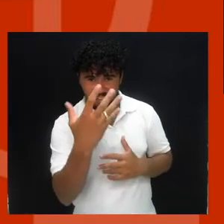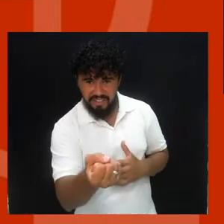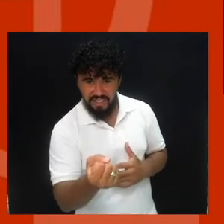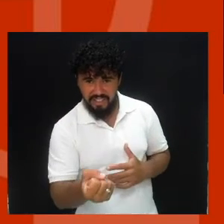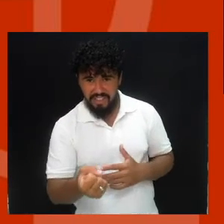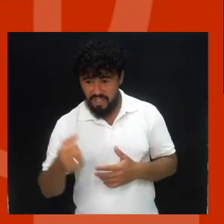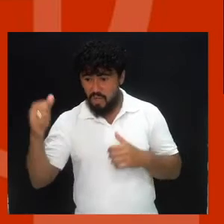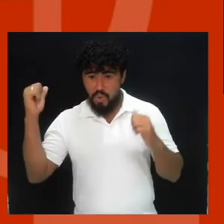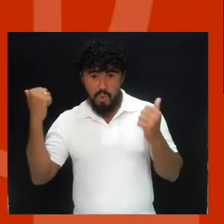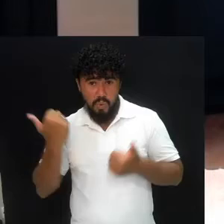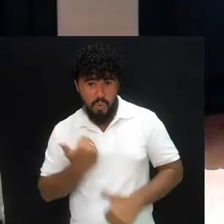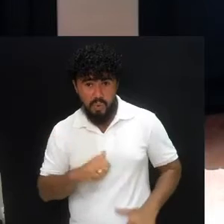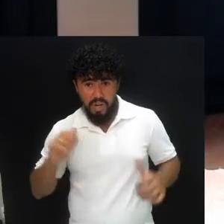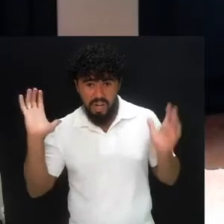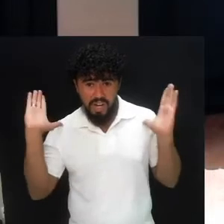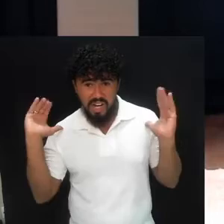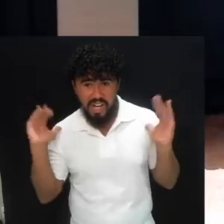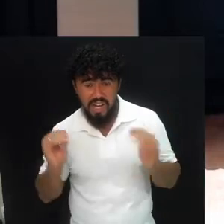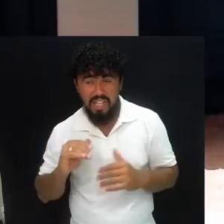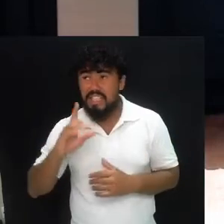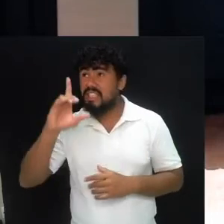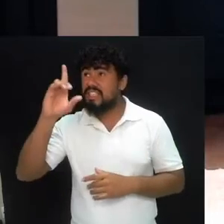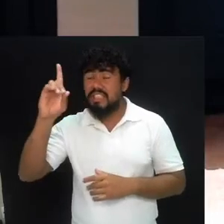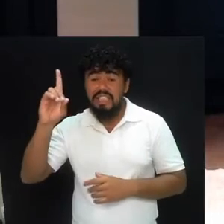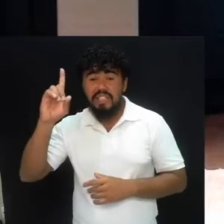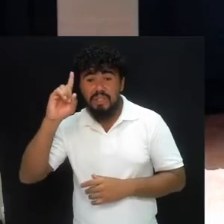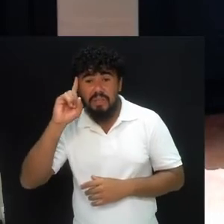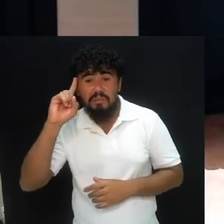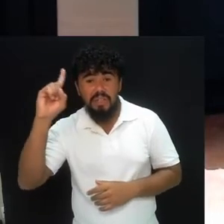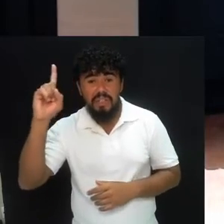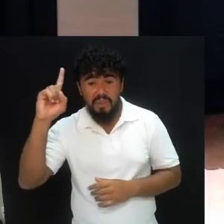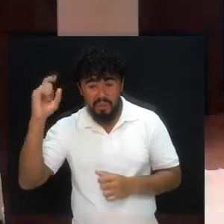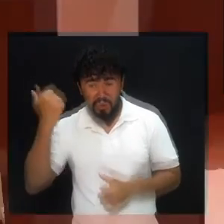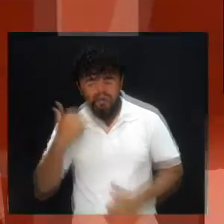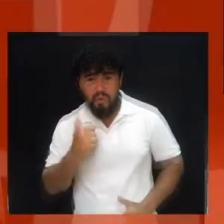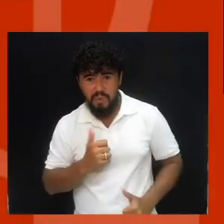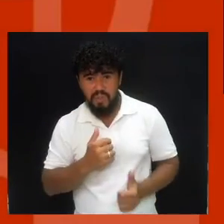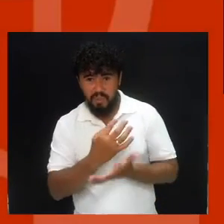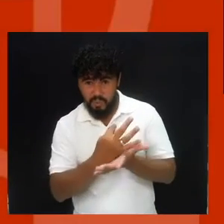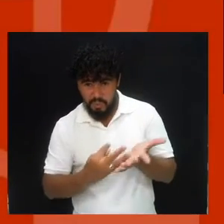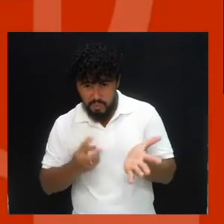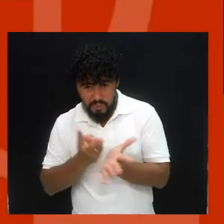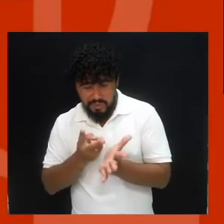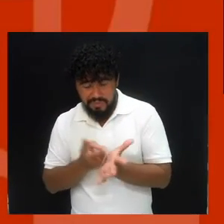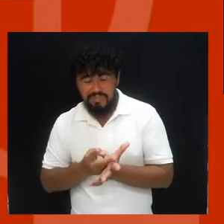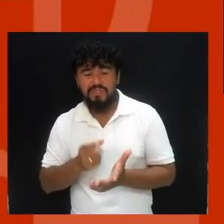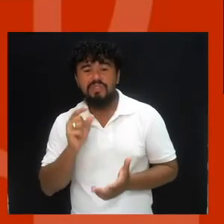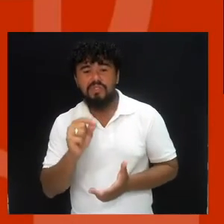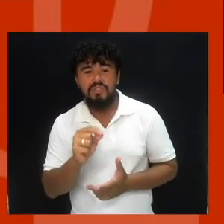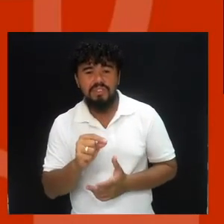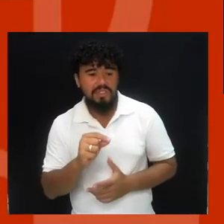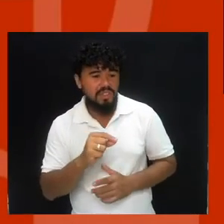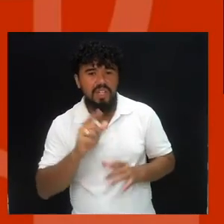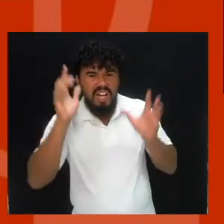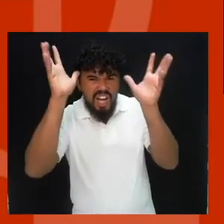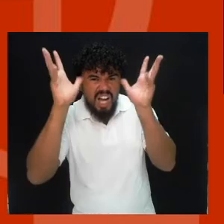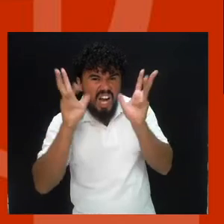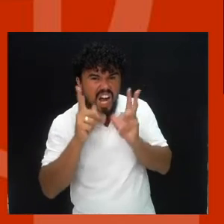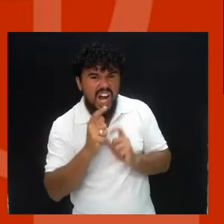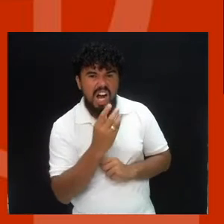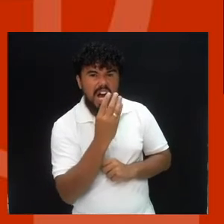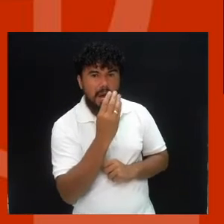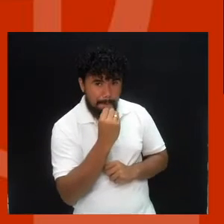o anjo agora na sua casa. Ele enviou o seu anjo, continua no texto, e fechou a